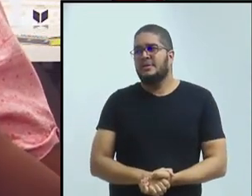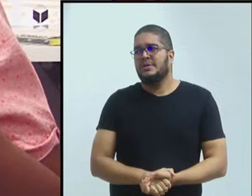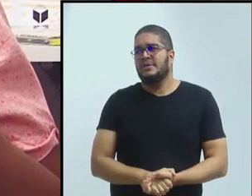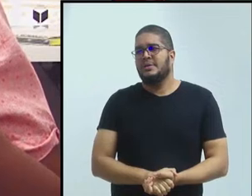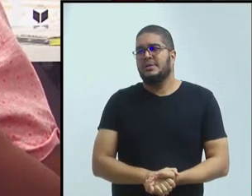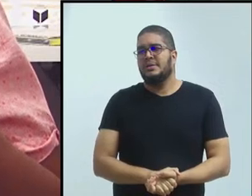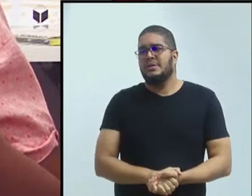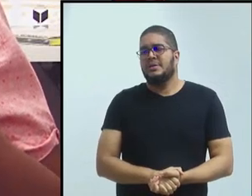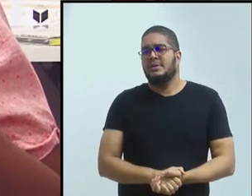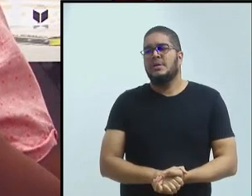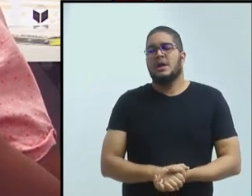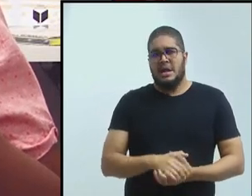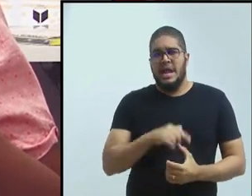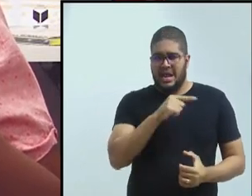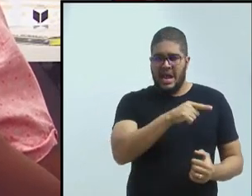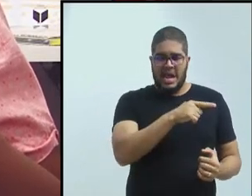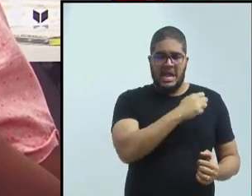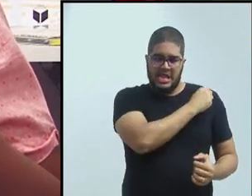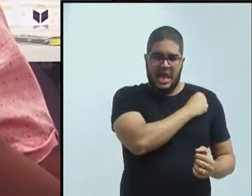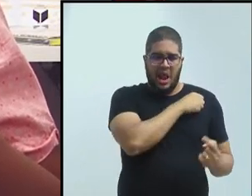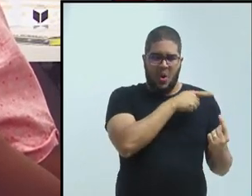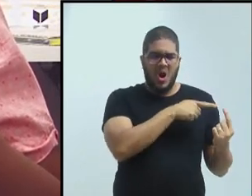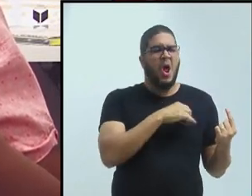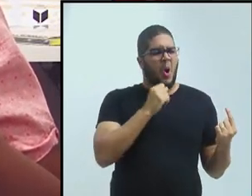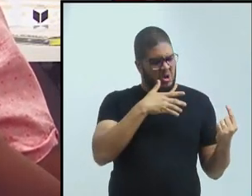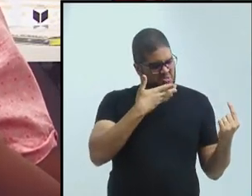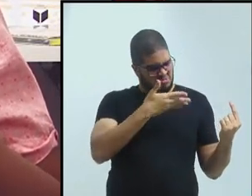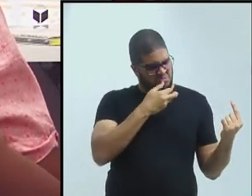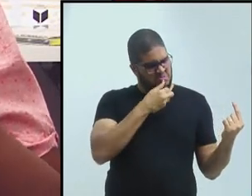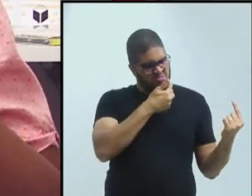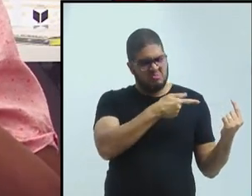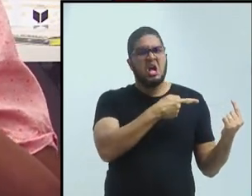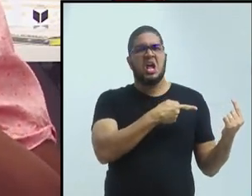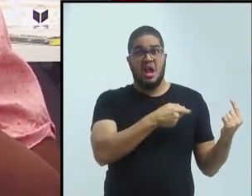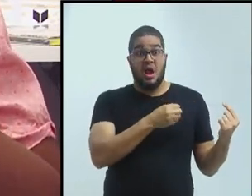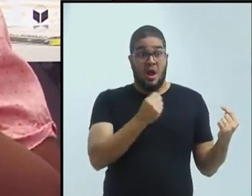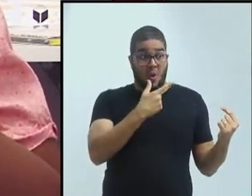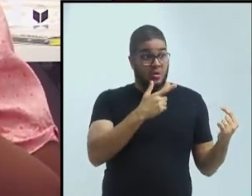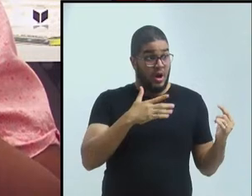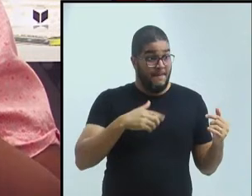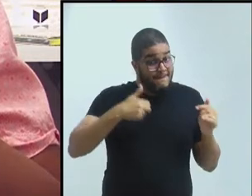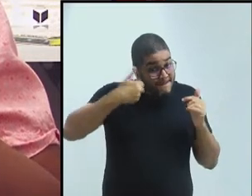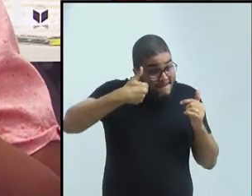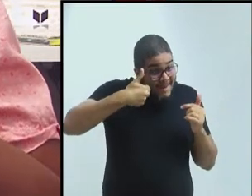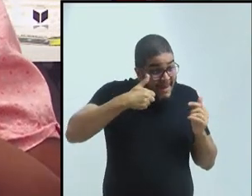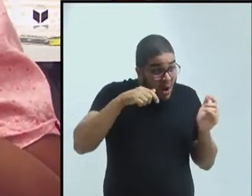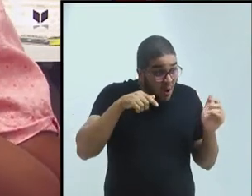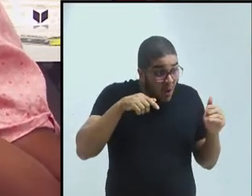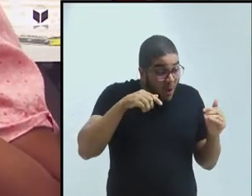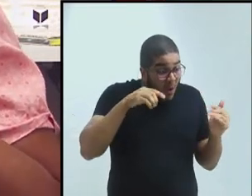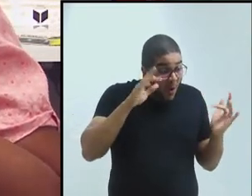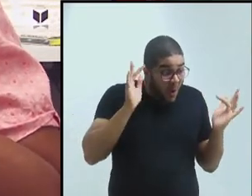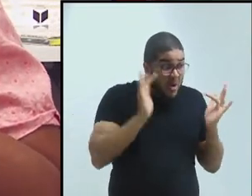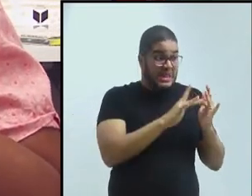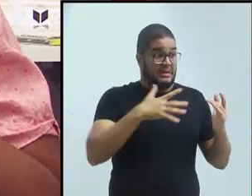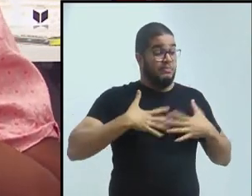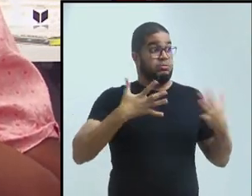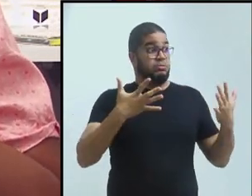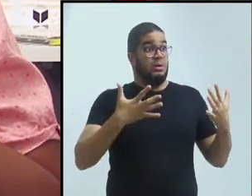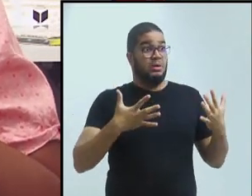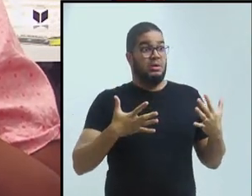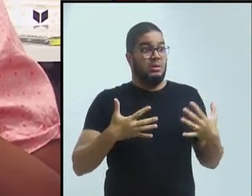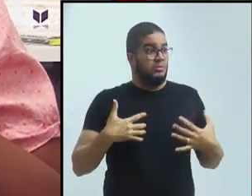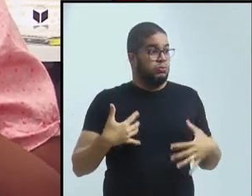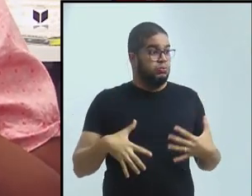e eu gosto de elogiar ela, porque eu acho que o baque inicial foi muito grande, se foi grande para mim deve ter sido muito pior para